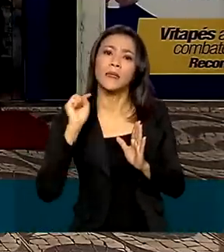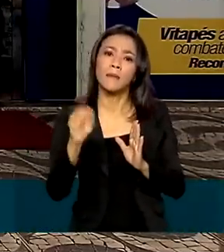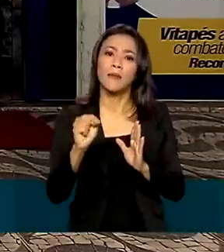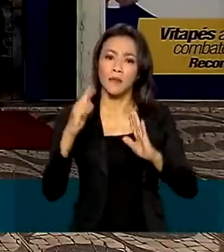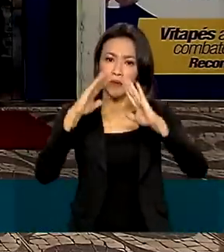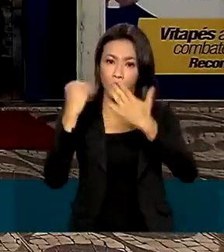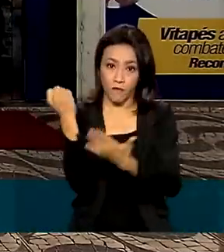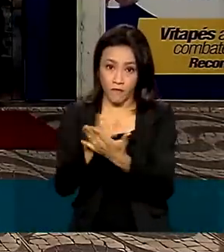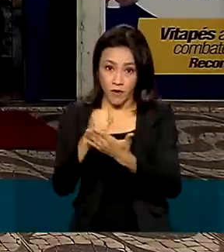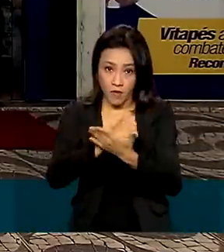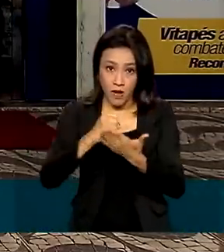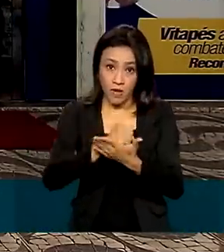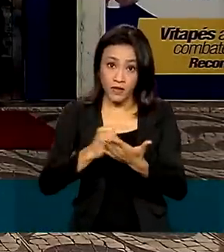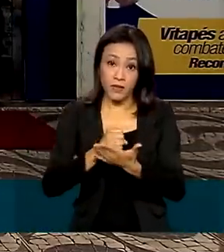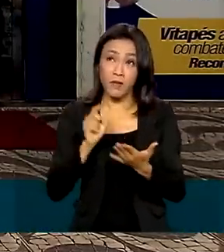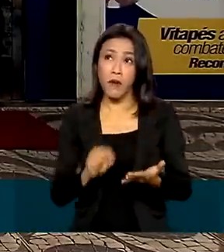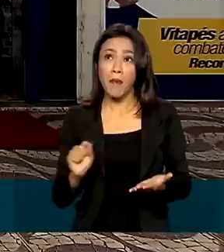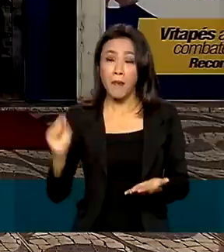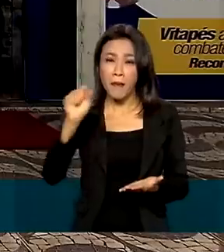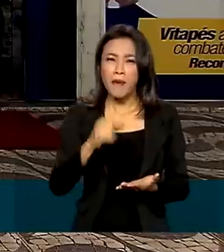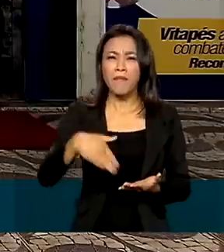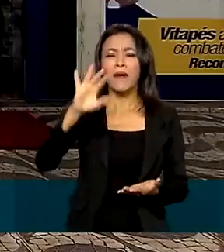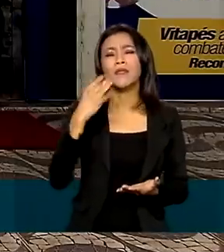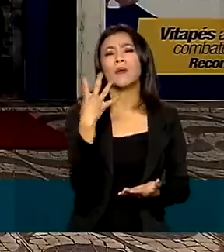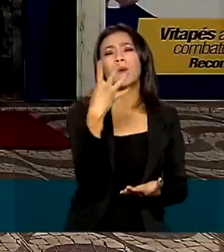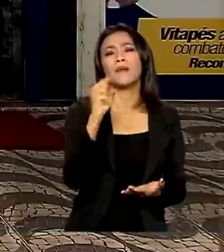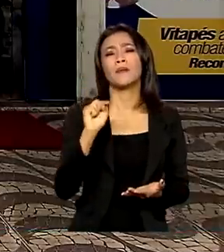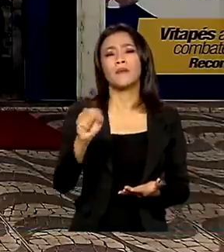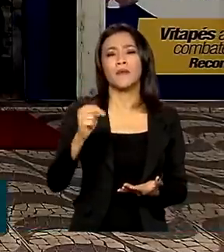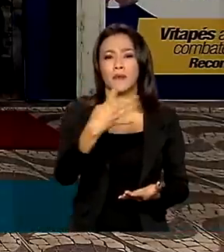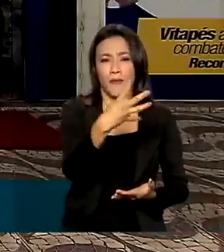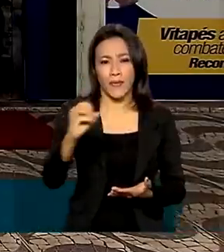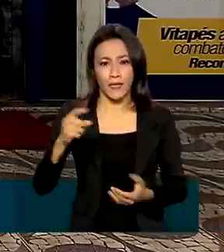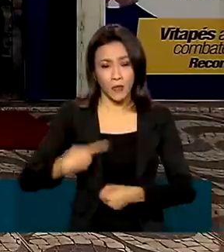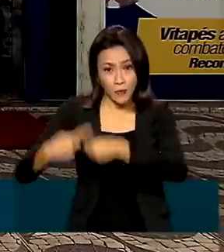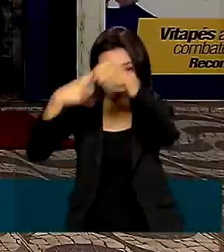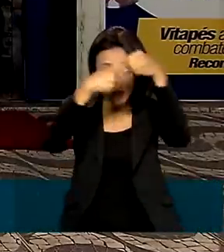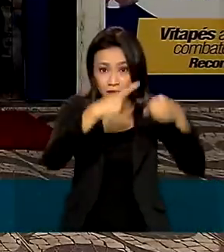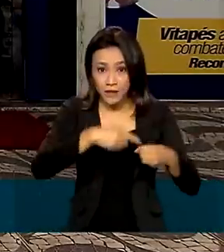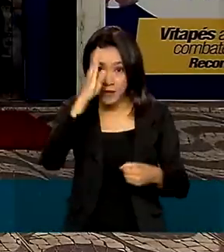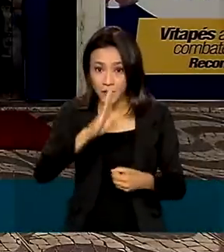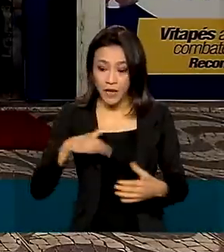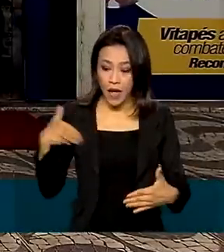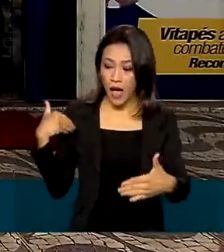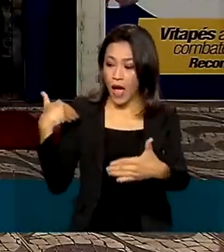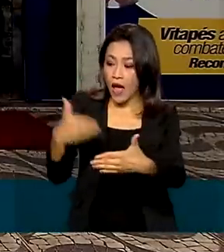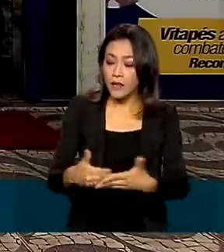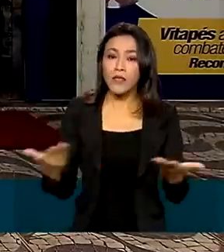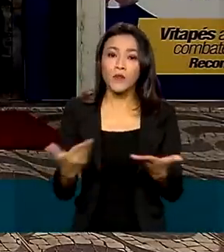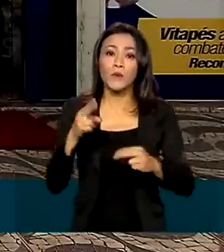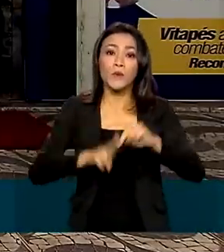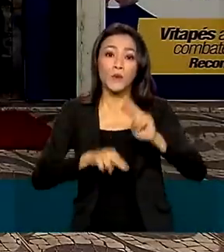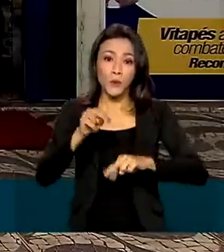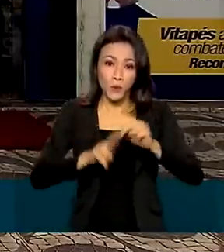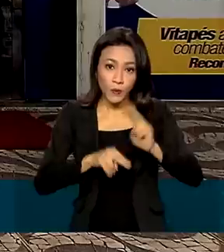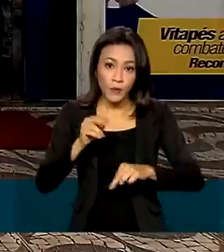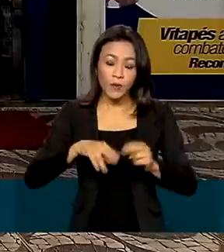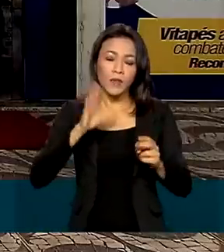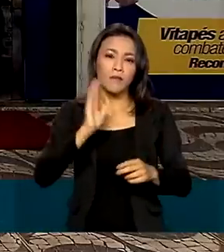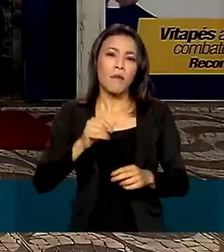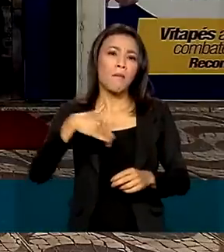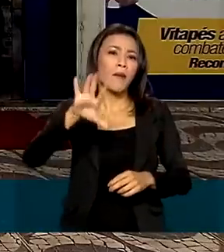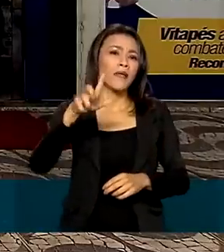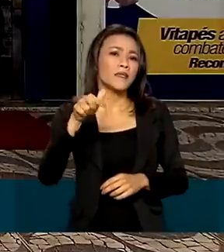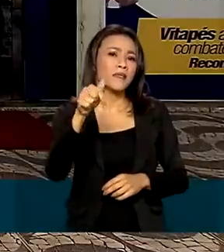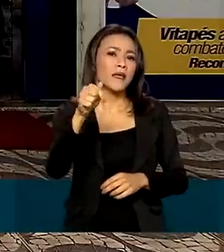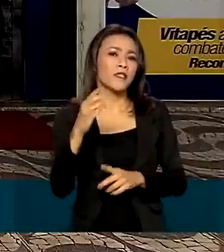em quase 4.400 municípios. Até junho deste ano foram distribuídos mais de 7 bilhões de